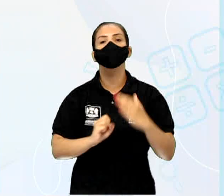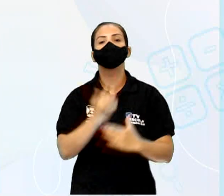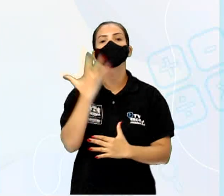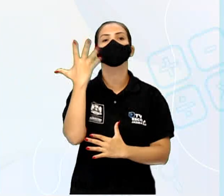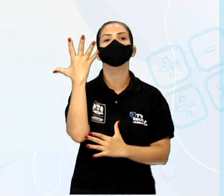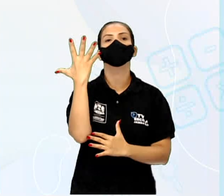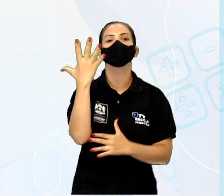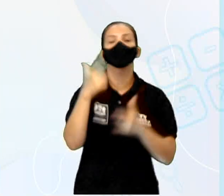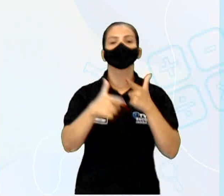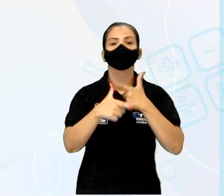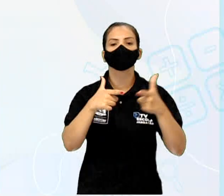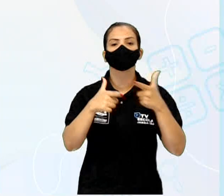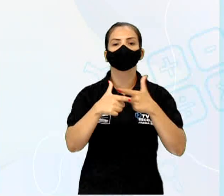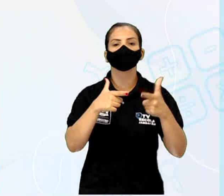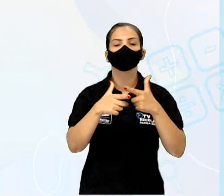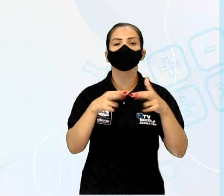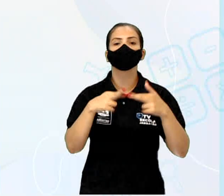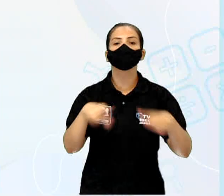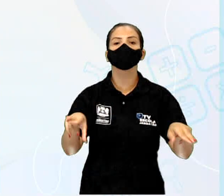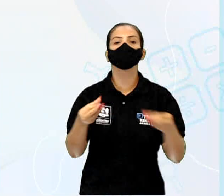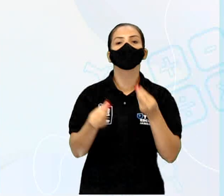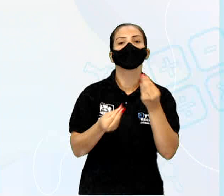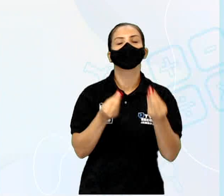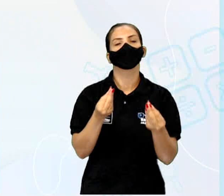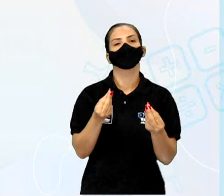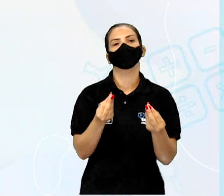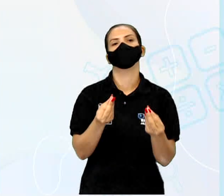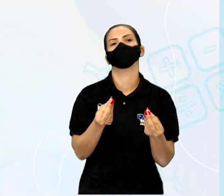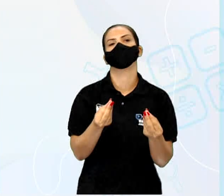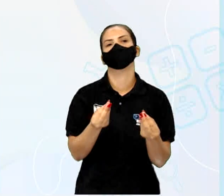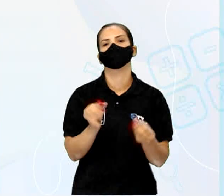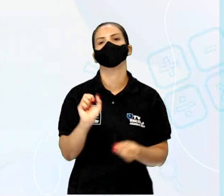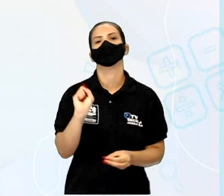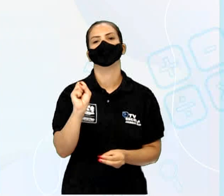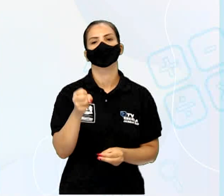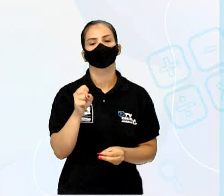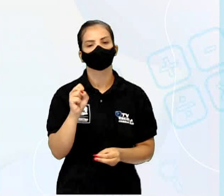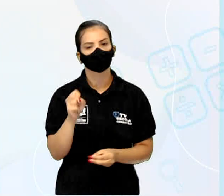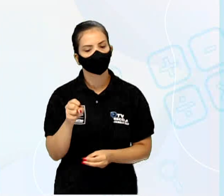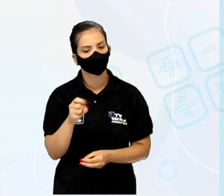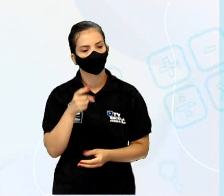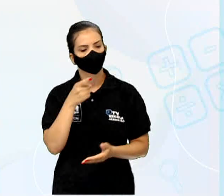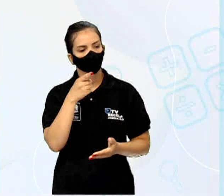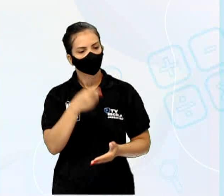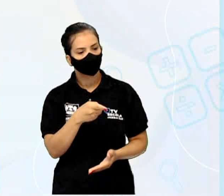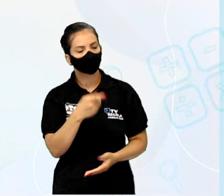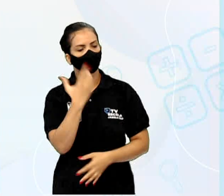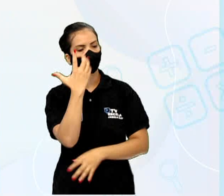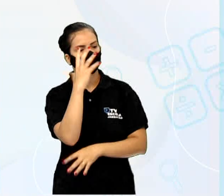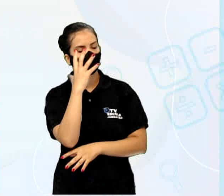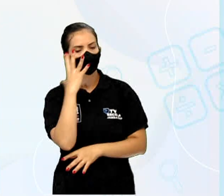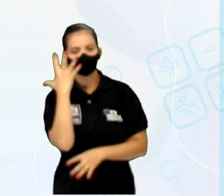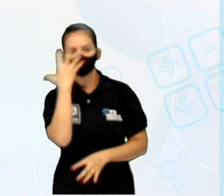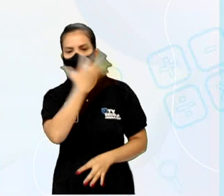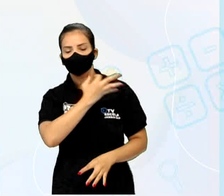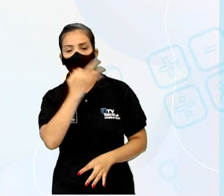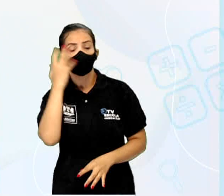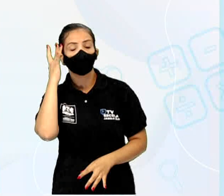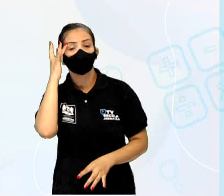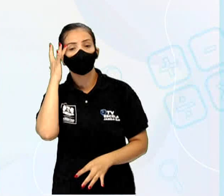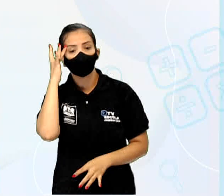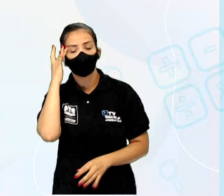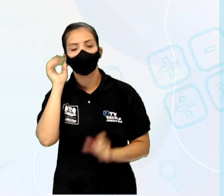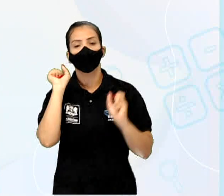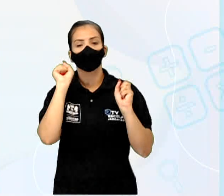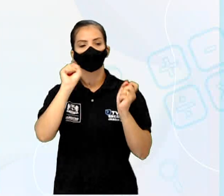né, do problema que foi resolvido lá? Sim, isso mesmo, baobá. Você é magnífico. Acho que já posso te